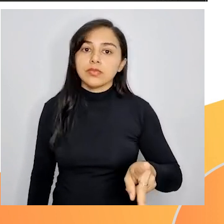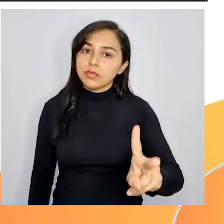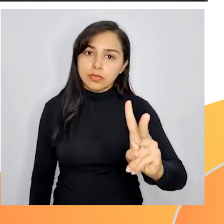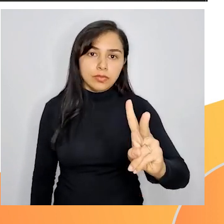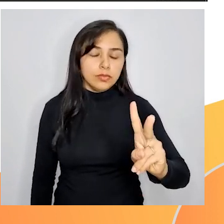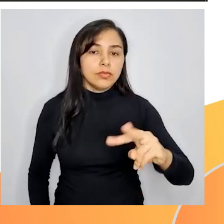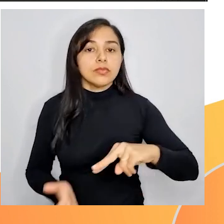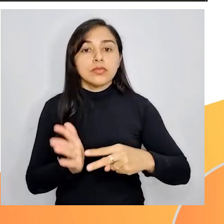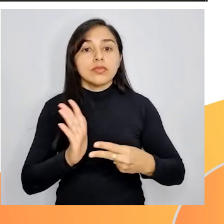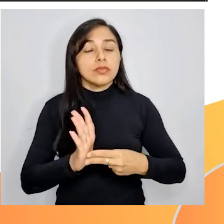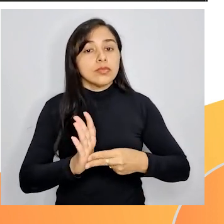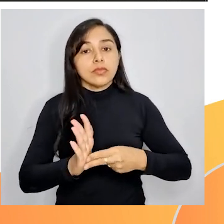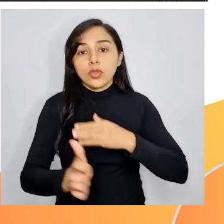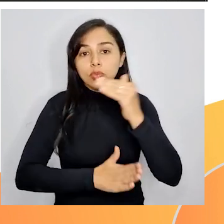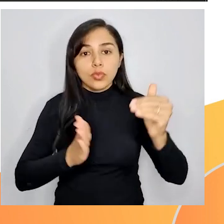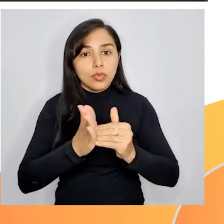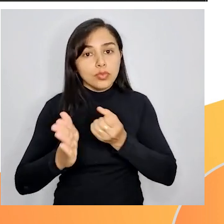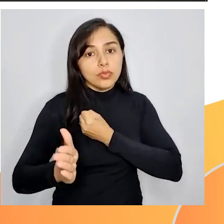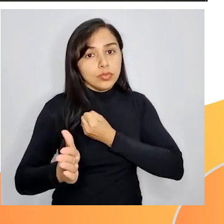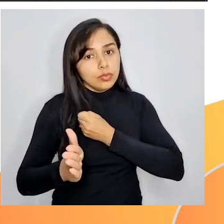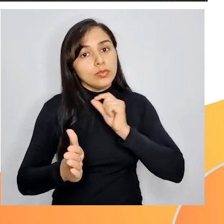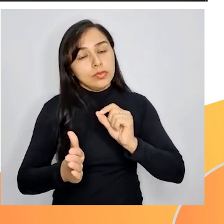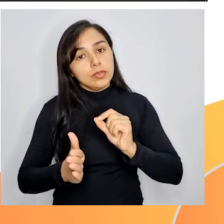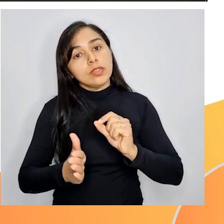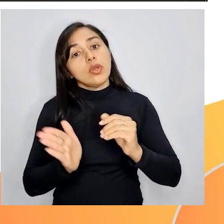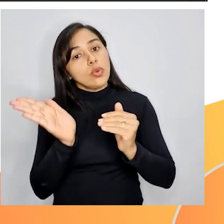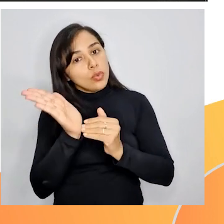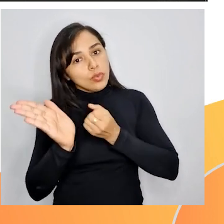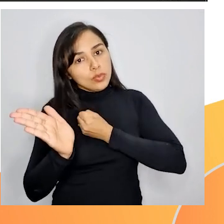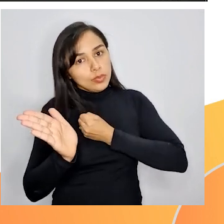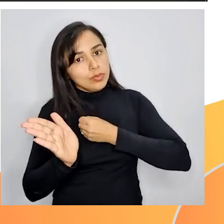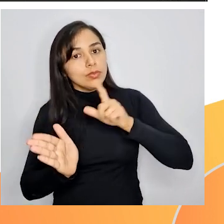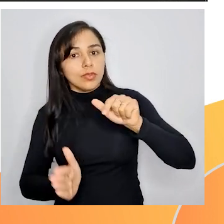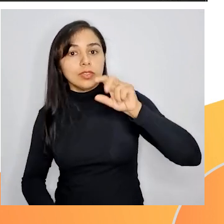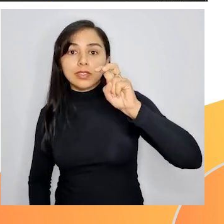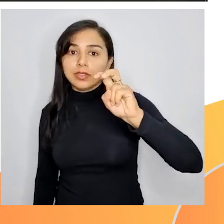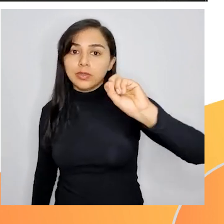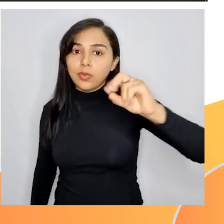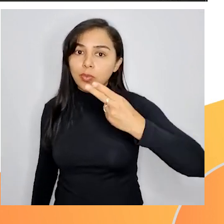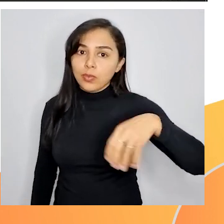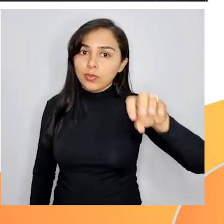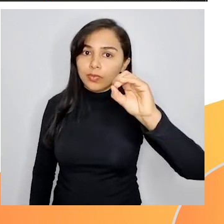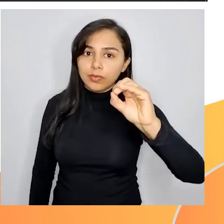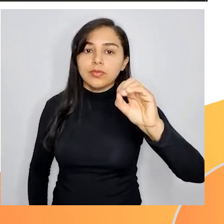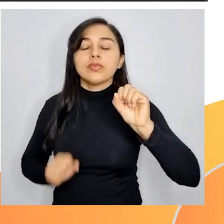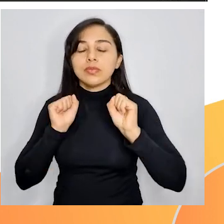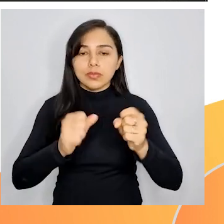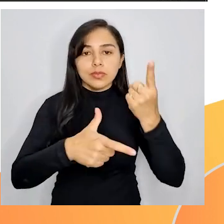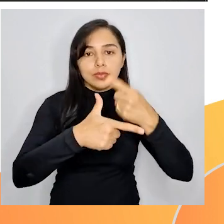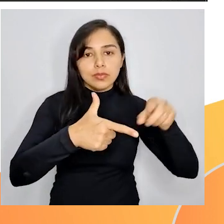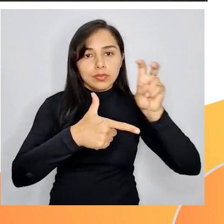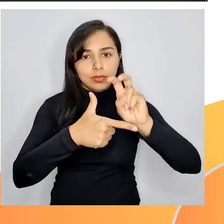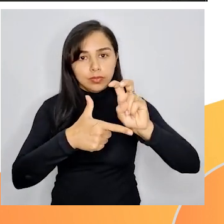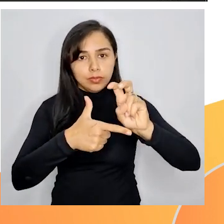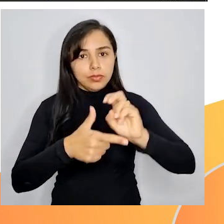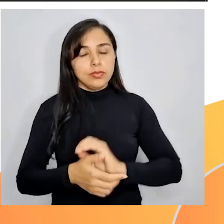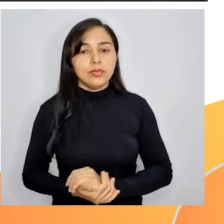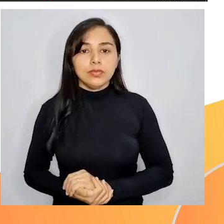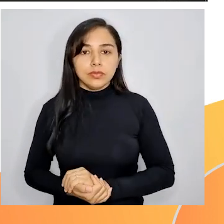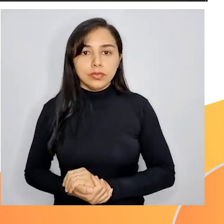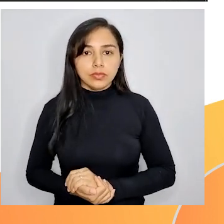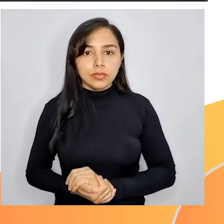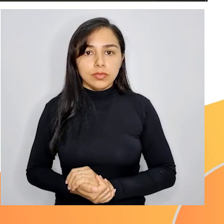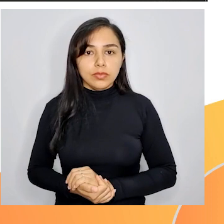Isso quer dizer que todos os números que possuem o último algarismo igual a 5 ou igual a 0 podem ser divididos por 5.